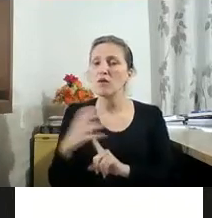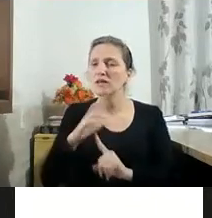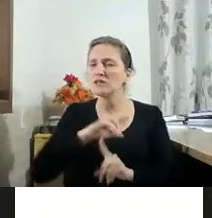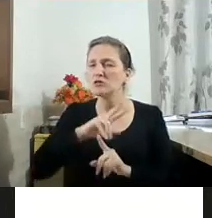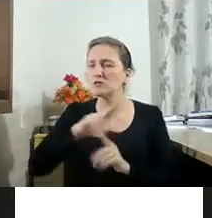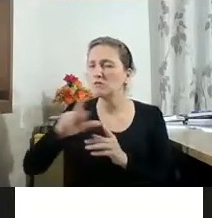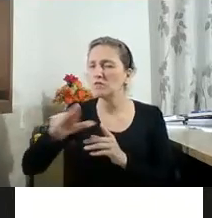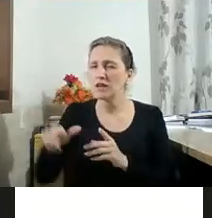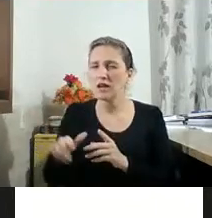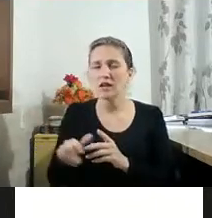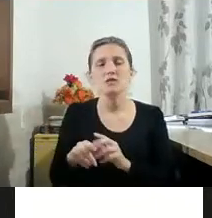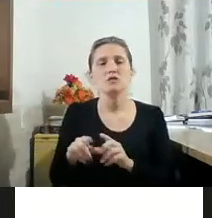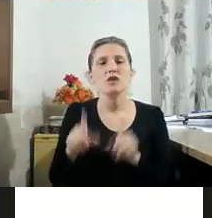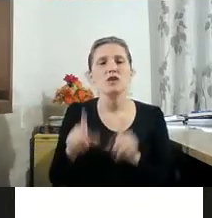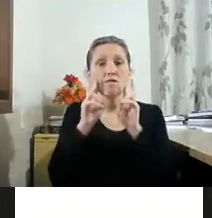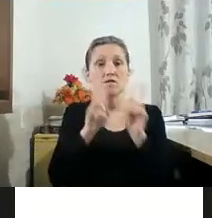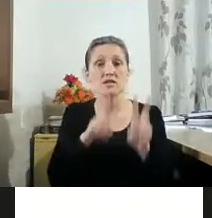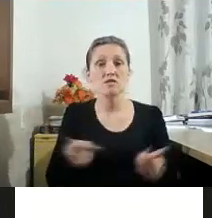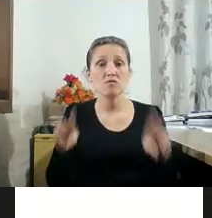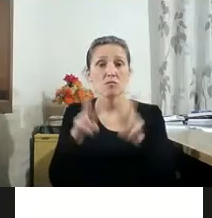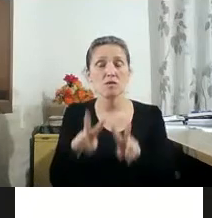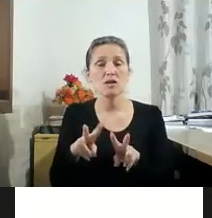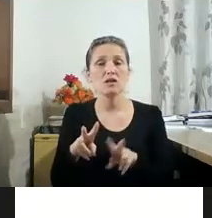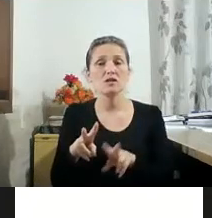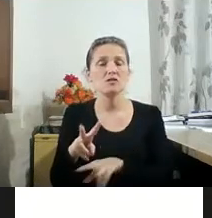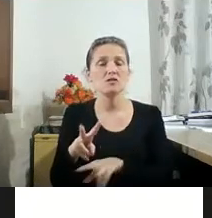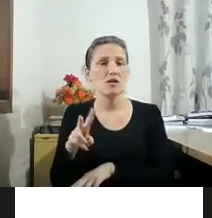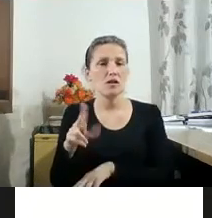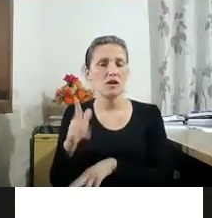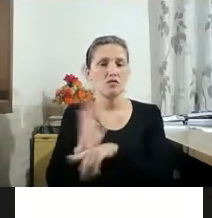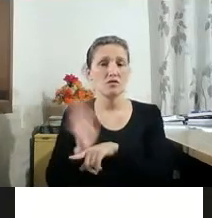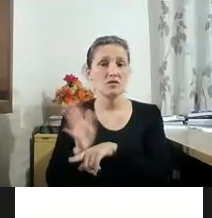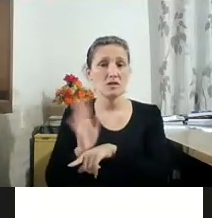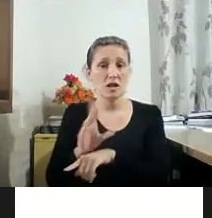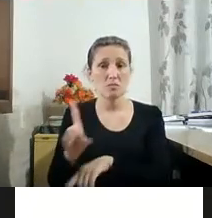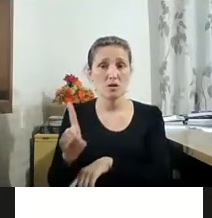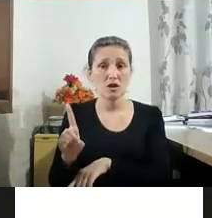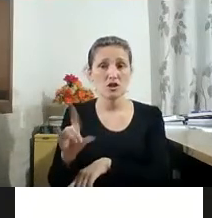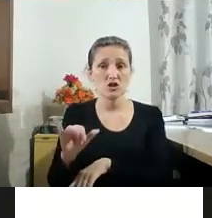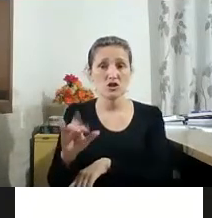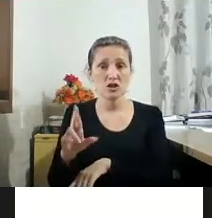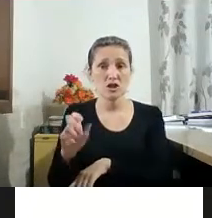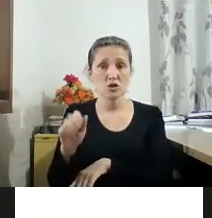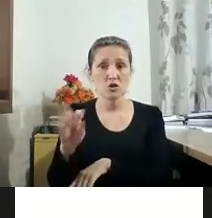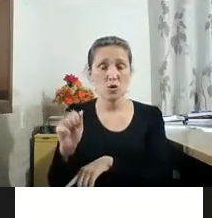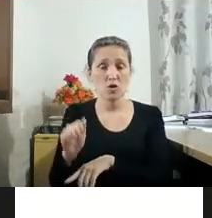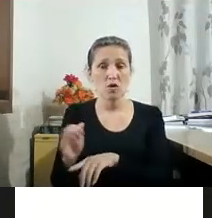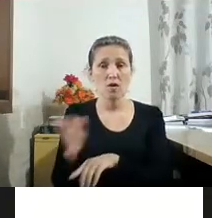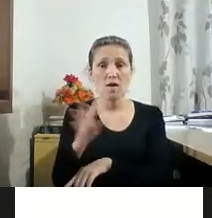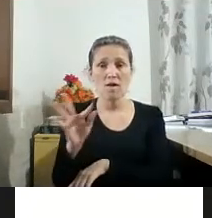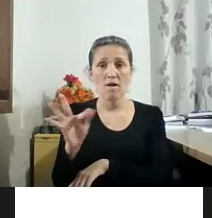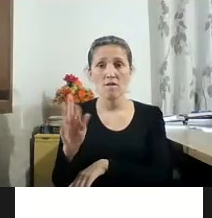visivelmente a do diretor de cinema italiano Federico Fellini, que adota uma estrutura fílmica